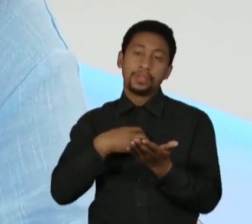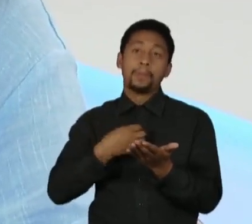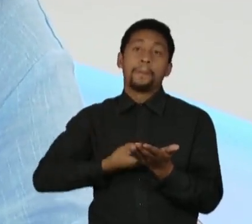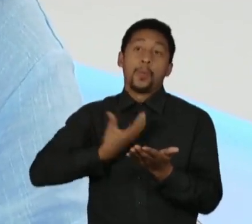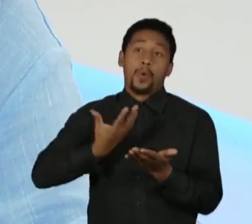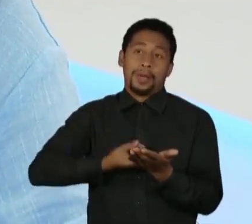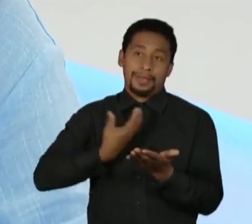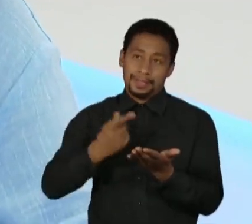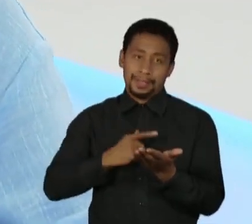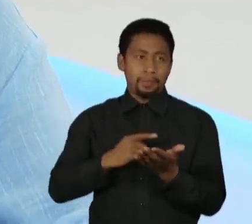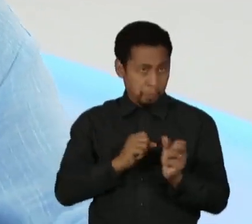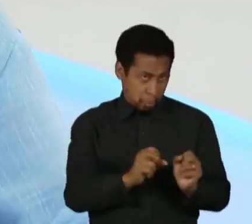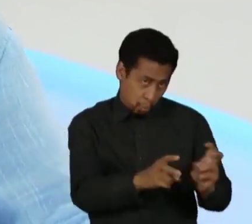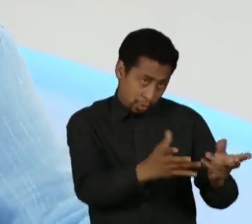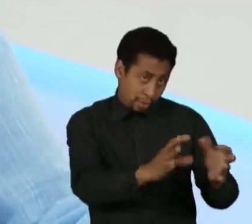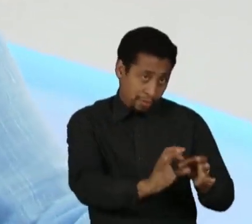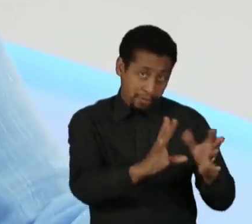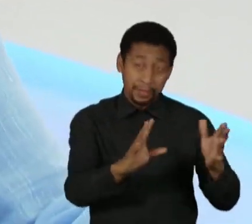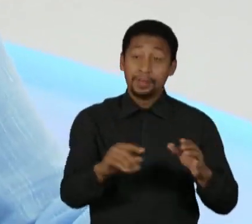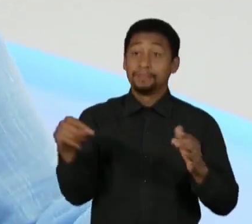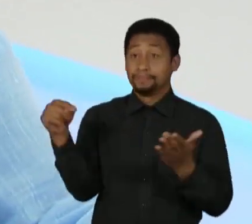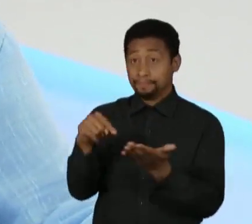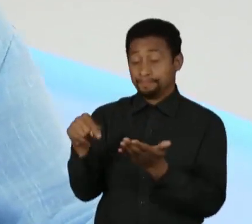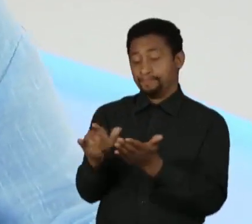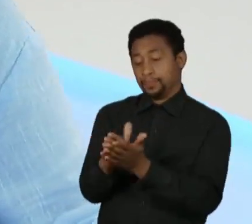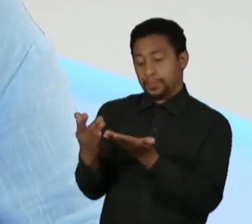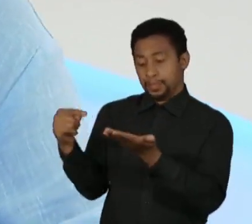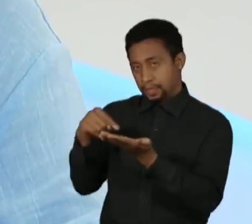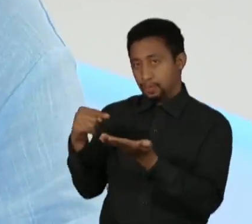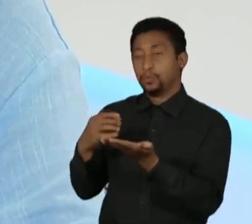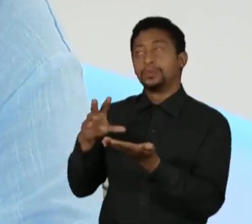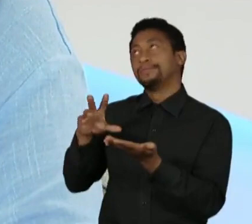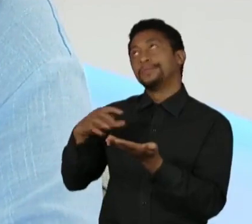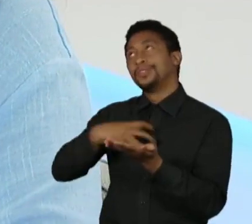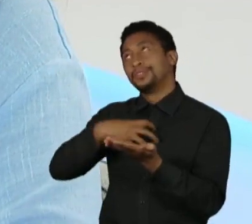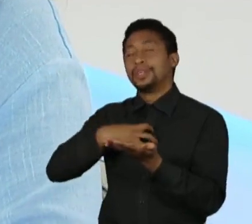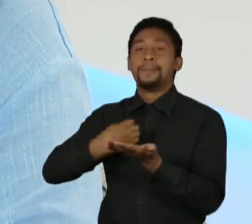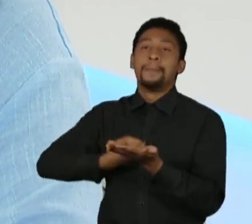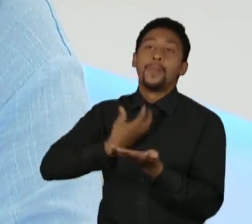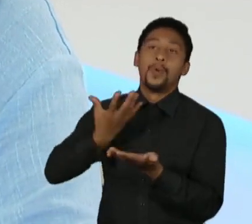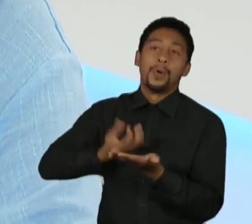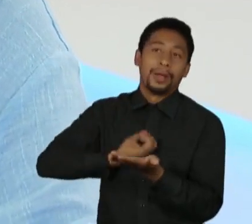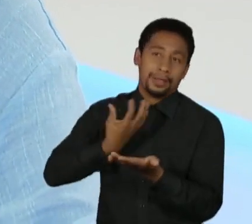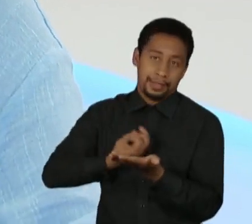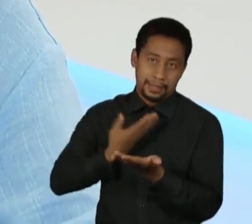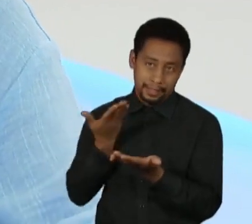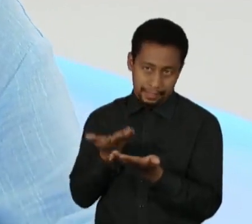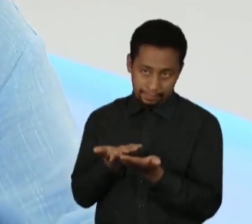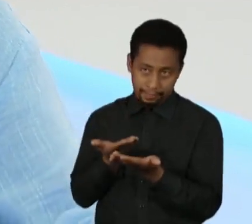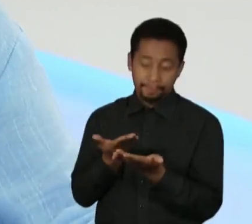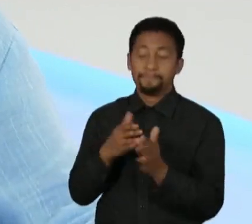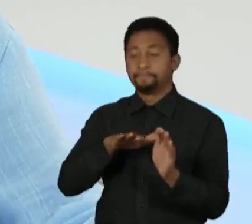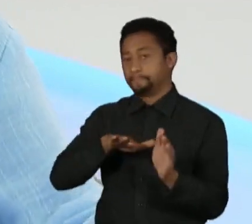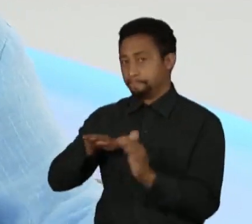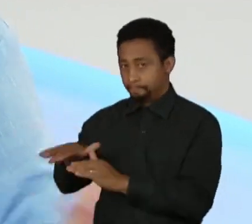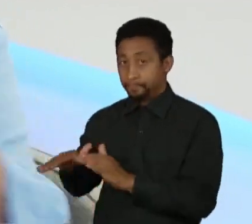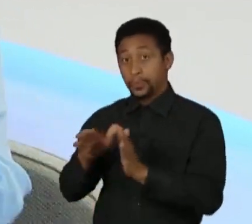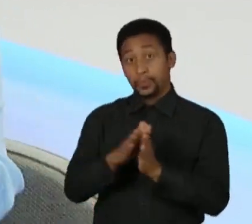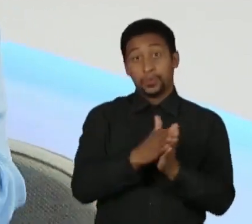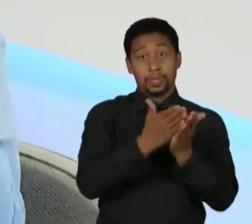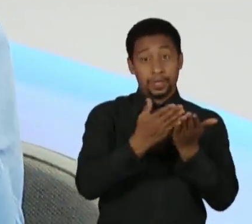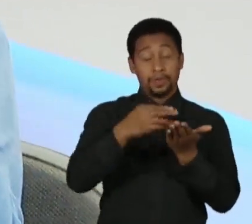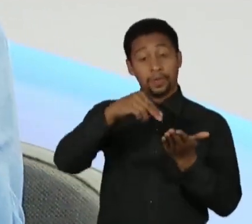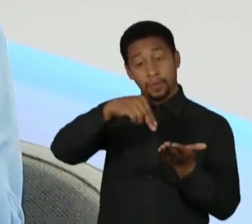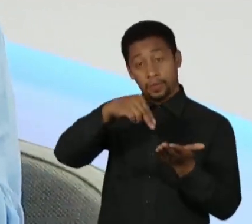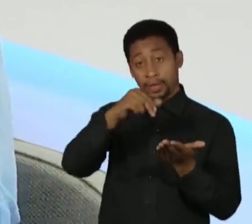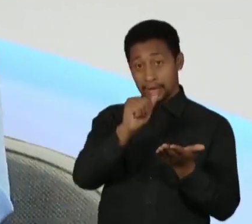Pode continuar. Tudo é Rio, tem a coisa da forma poética. E a natureza, ela tem